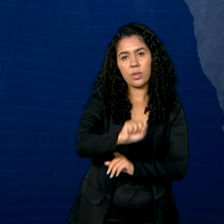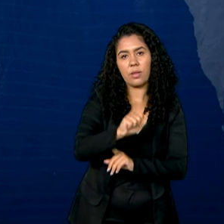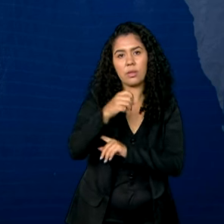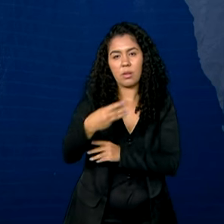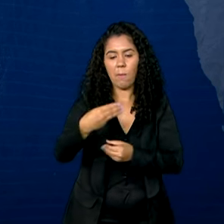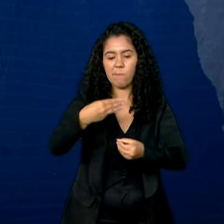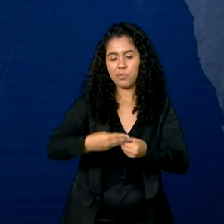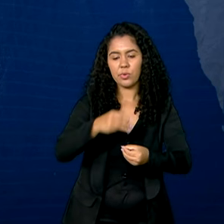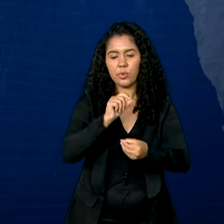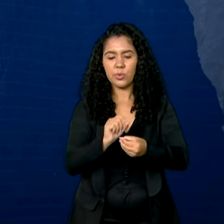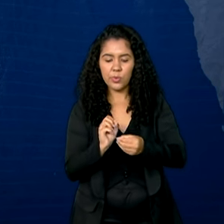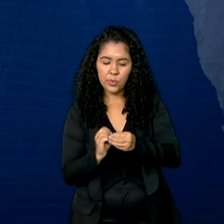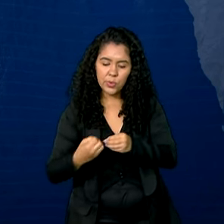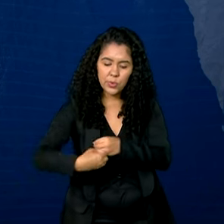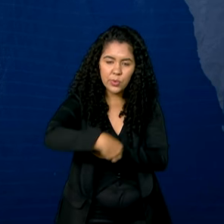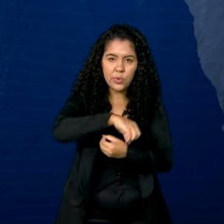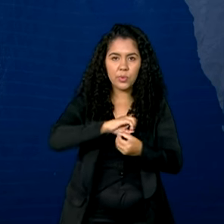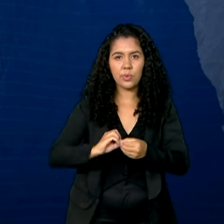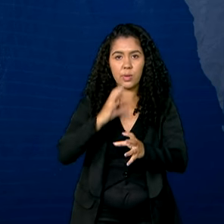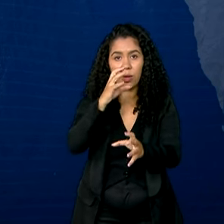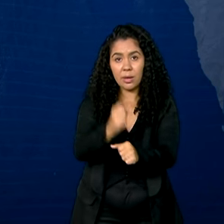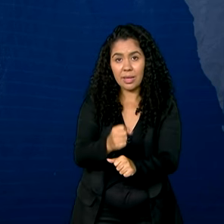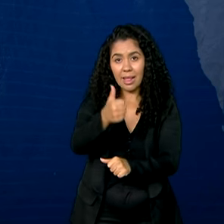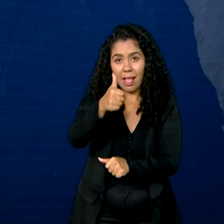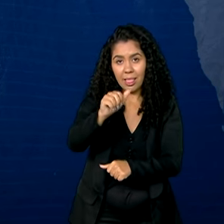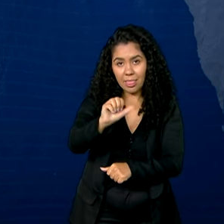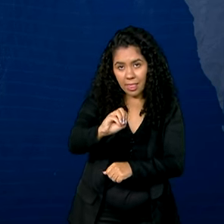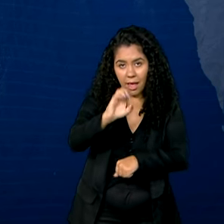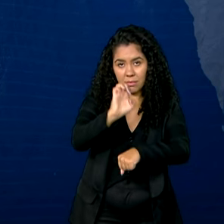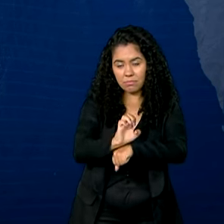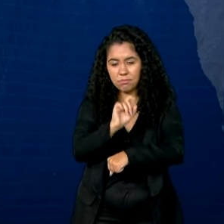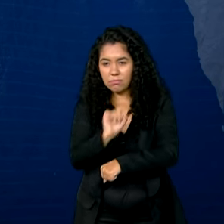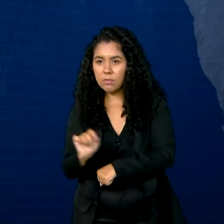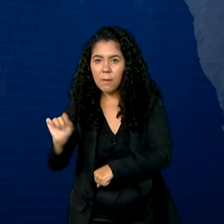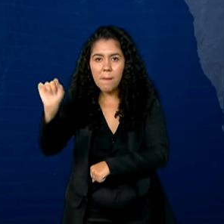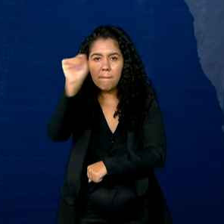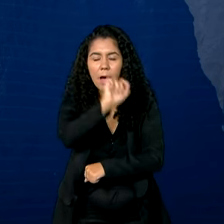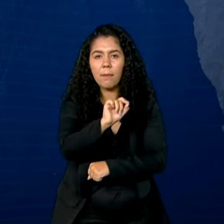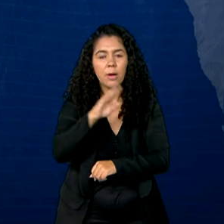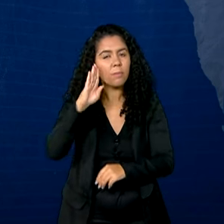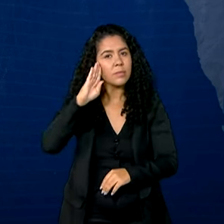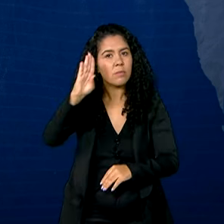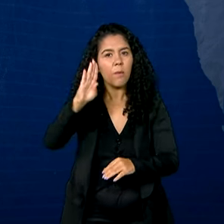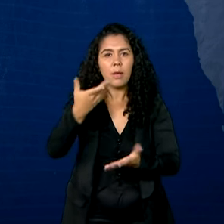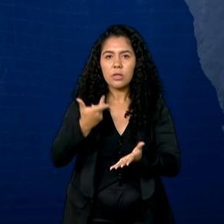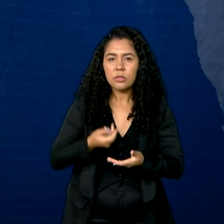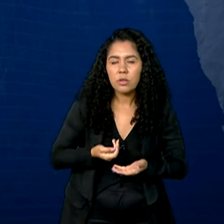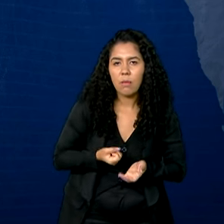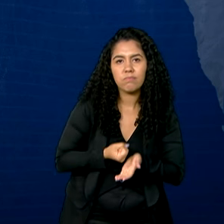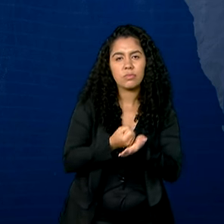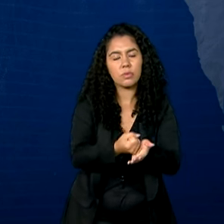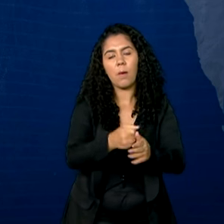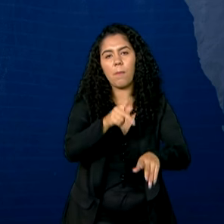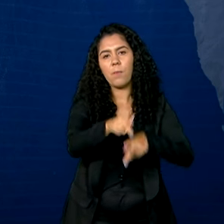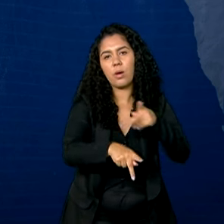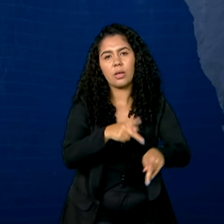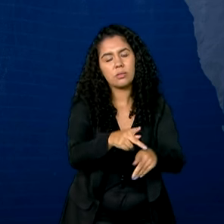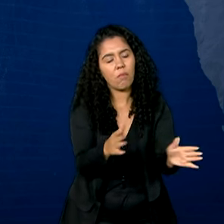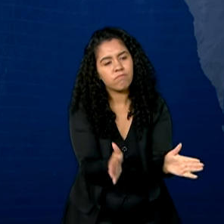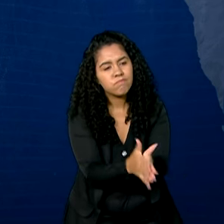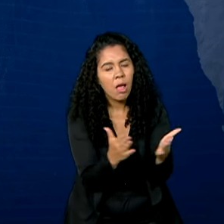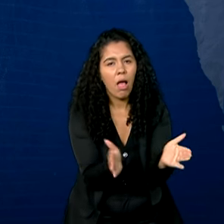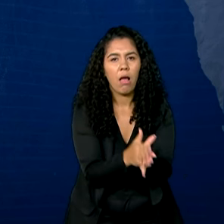municípios de 10 estados, beneficiando principalmente a população mais carente e